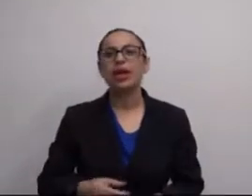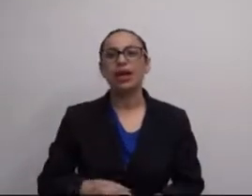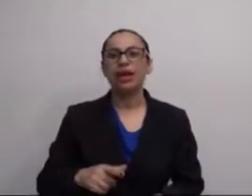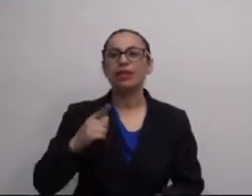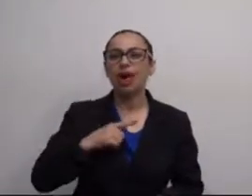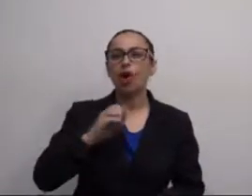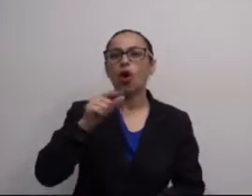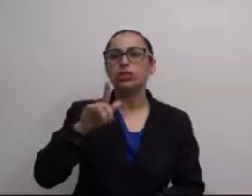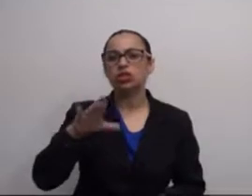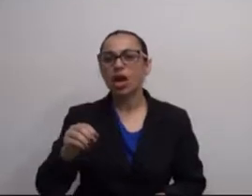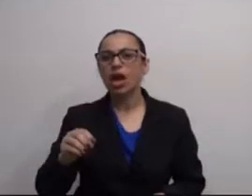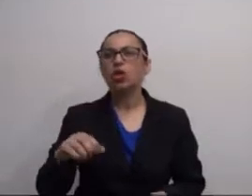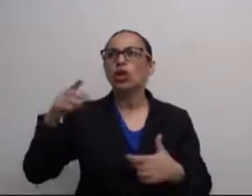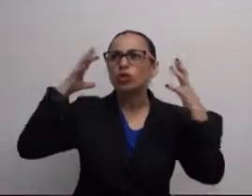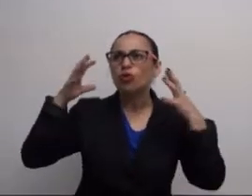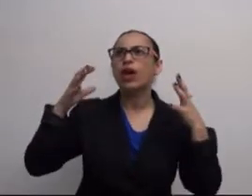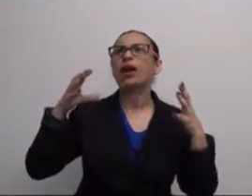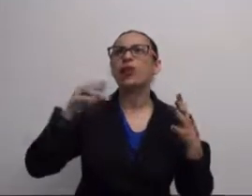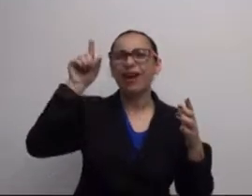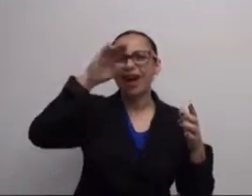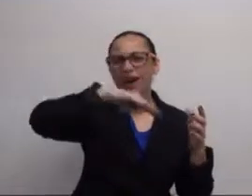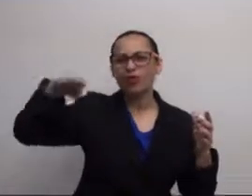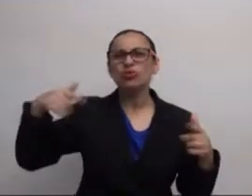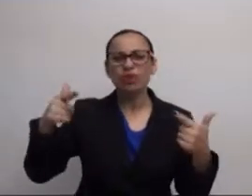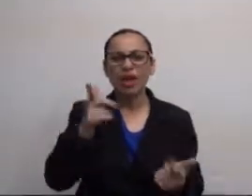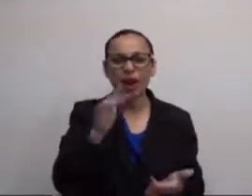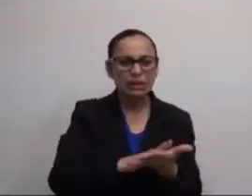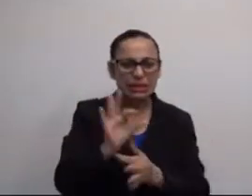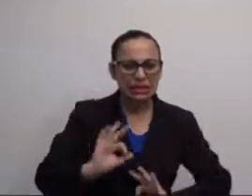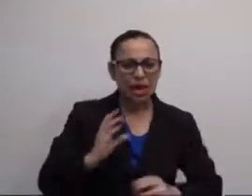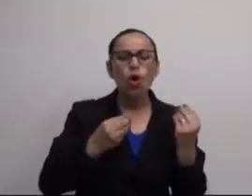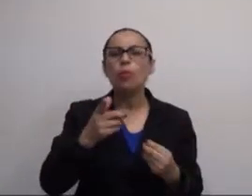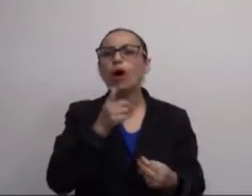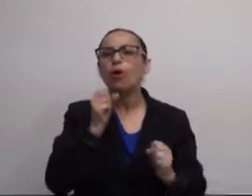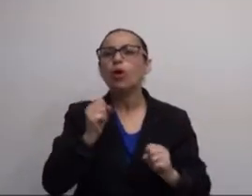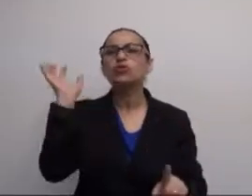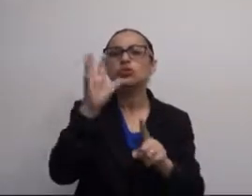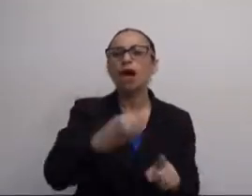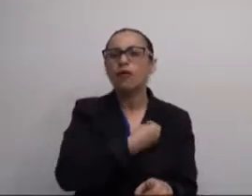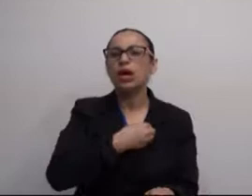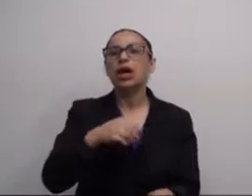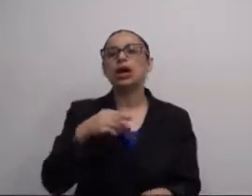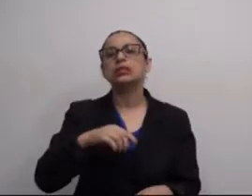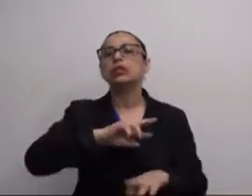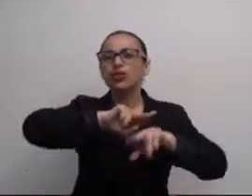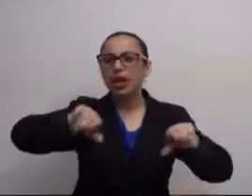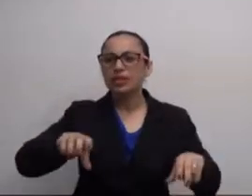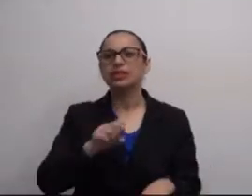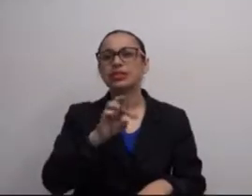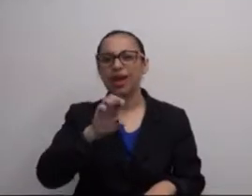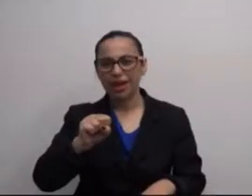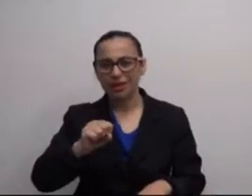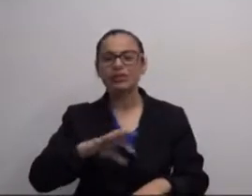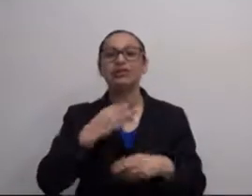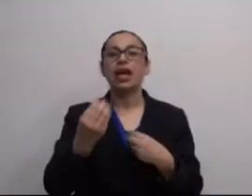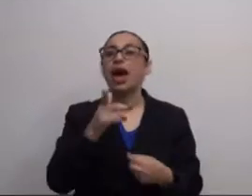respiram, onde é que eles estão acomodados, há oxigênio, se não está chovendo, eles estão sem água. E como